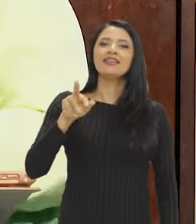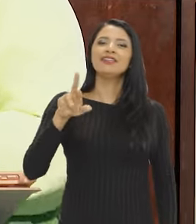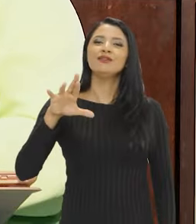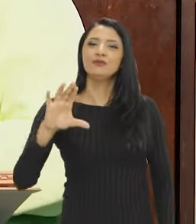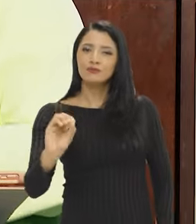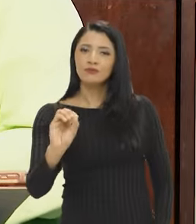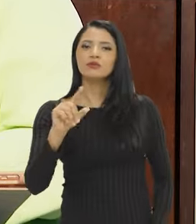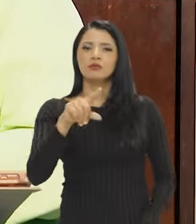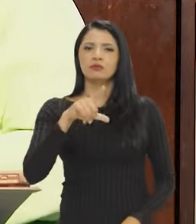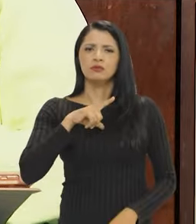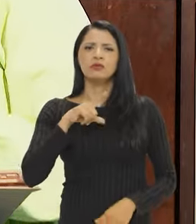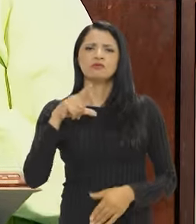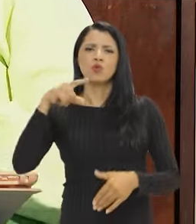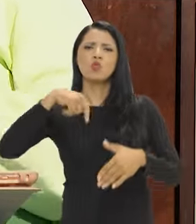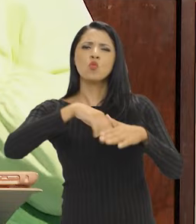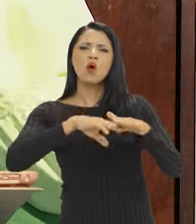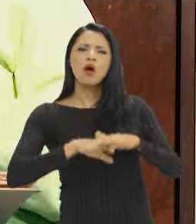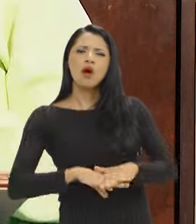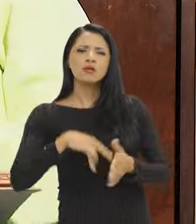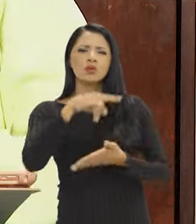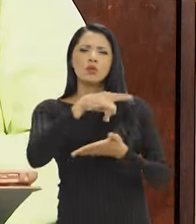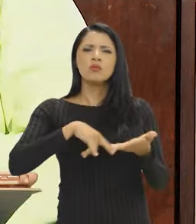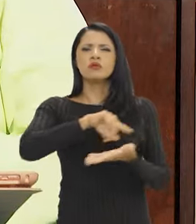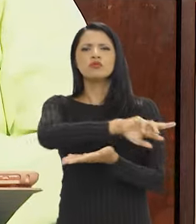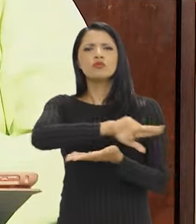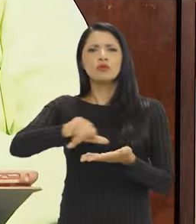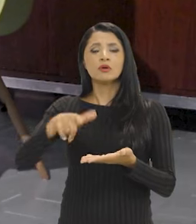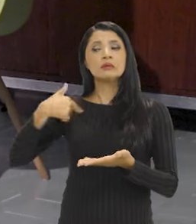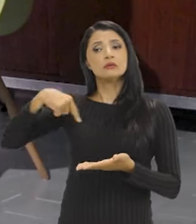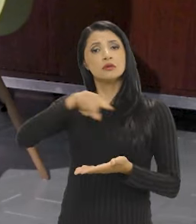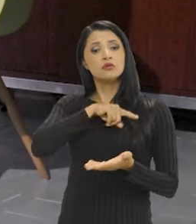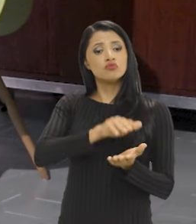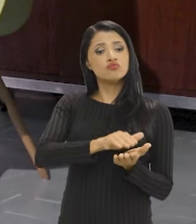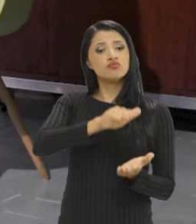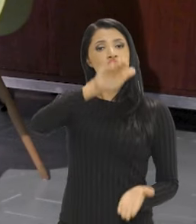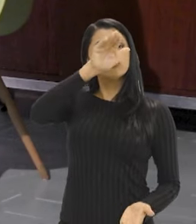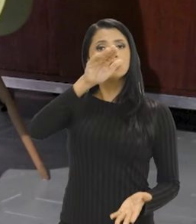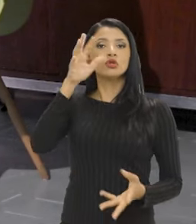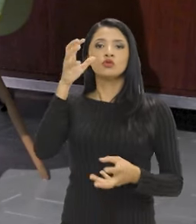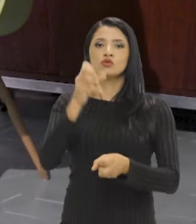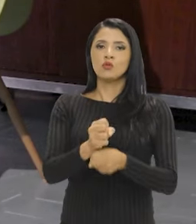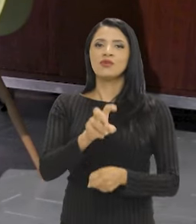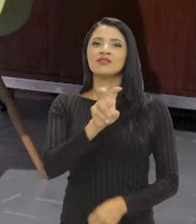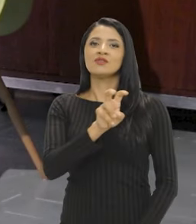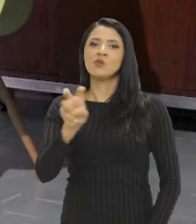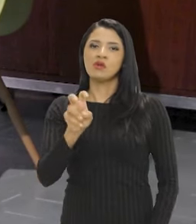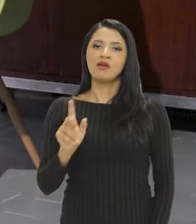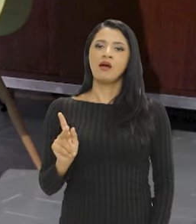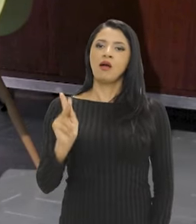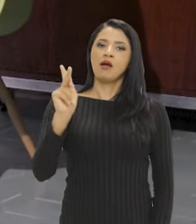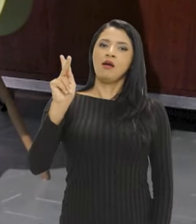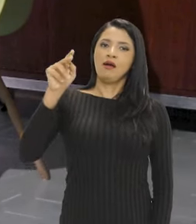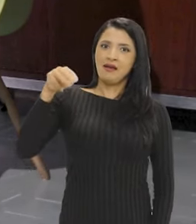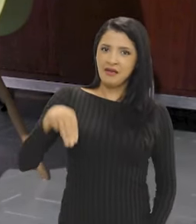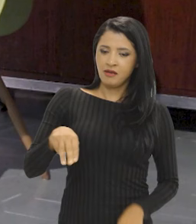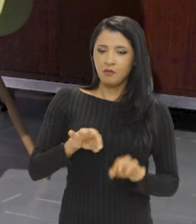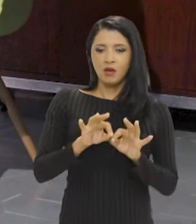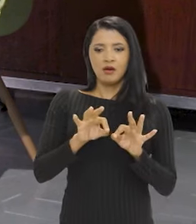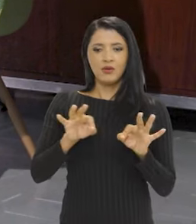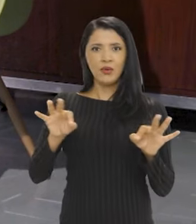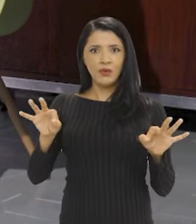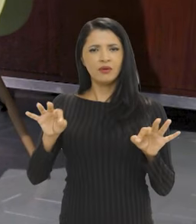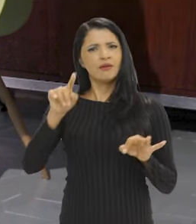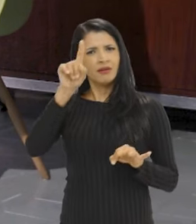milhares, milhões de documentos e que se a gente fosse empilhar esses documentos, eles chegariam a 55 quilômetros de